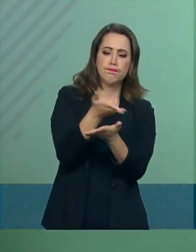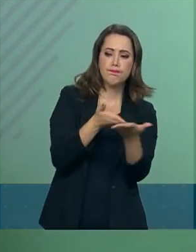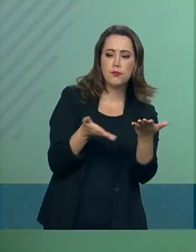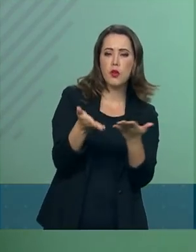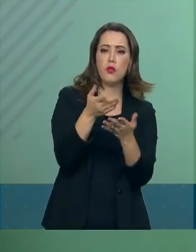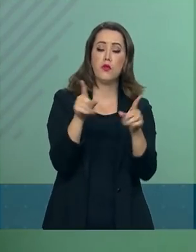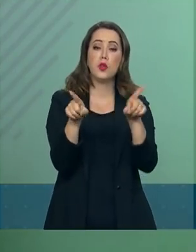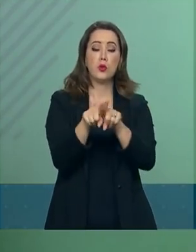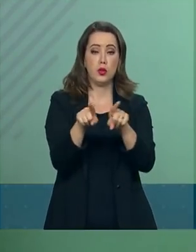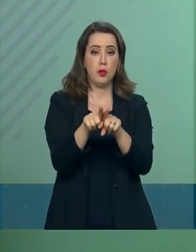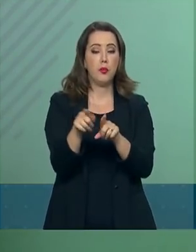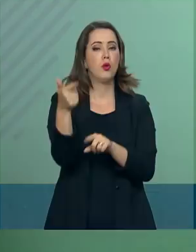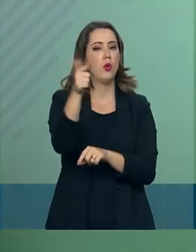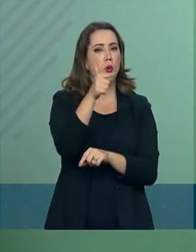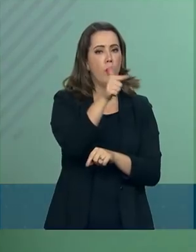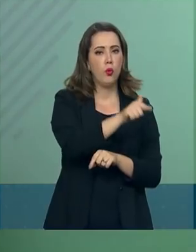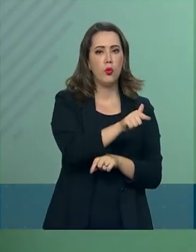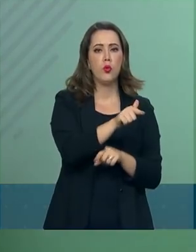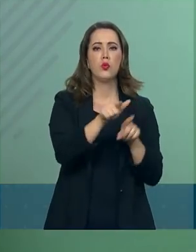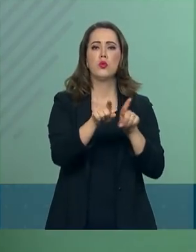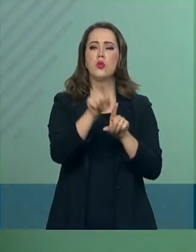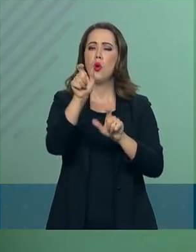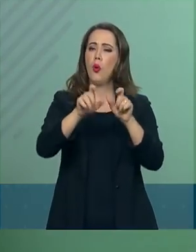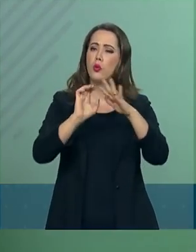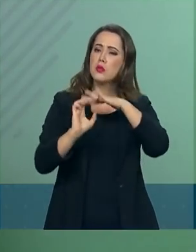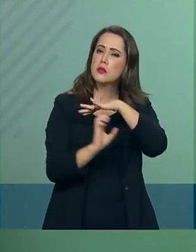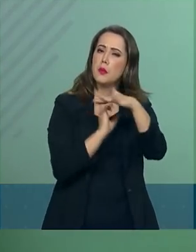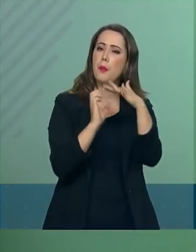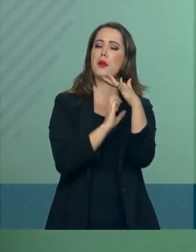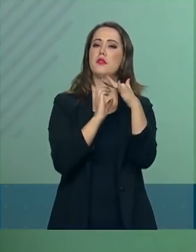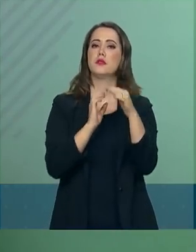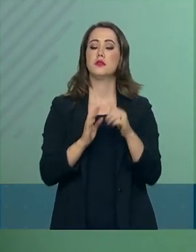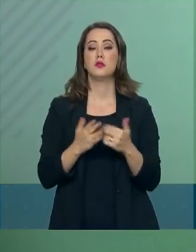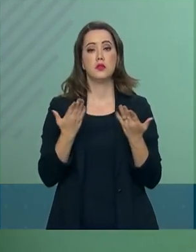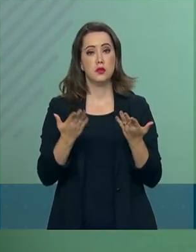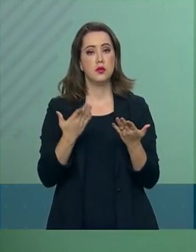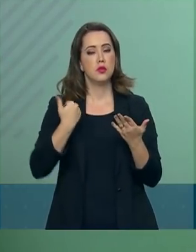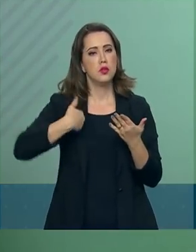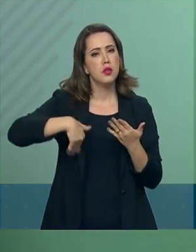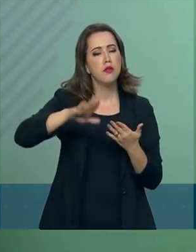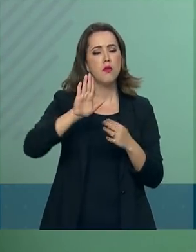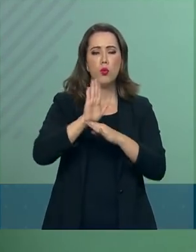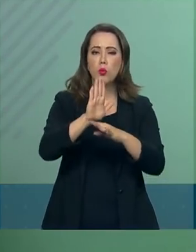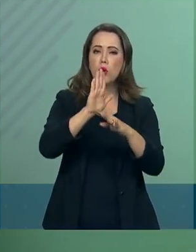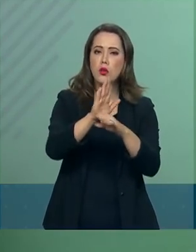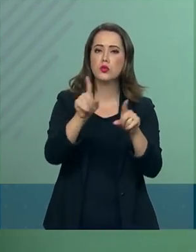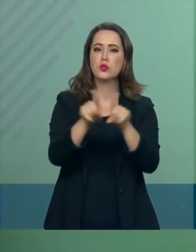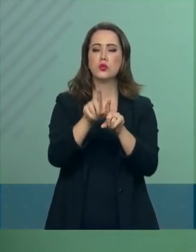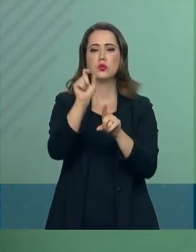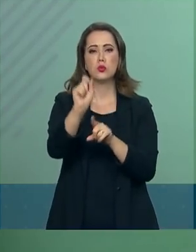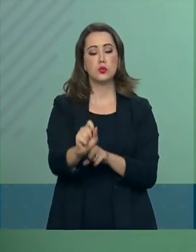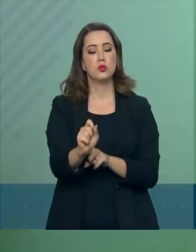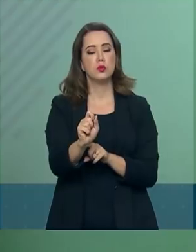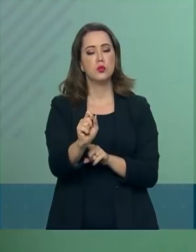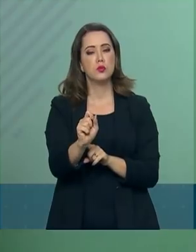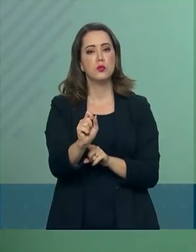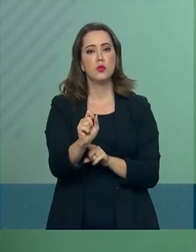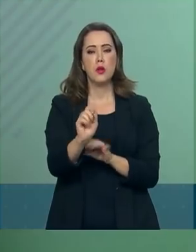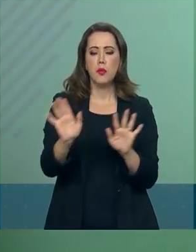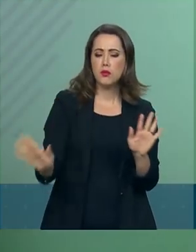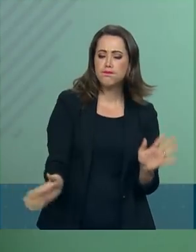outros stakeholders, outras empresas que vão colaborar para